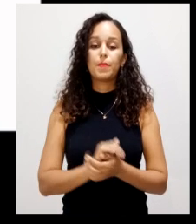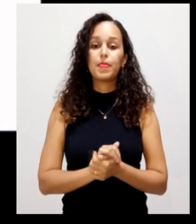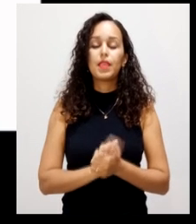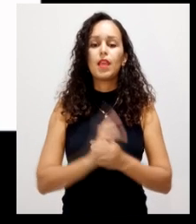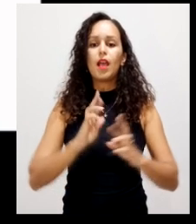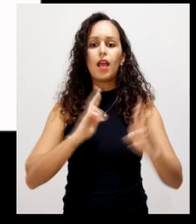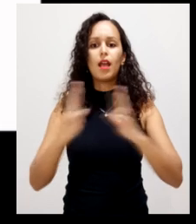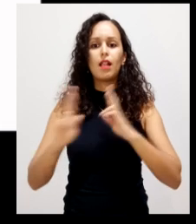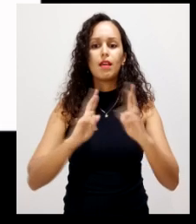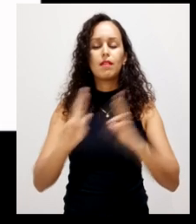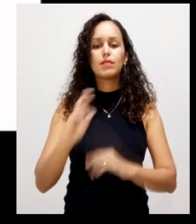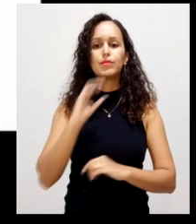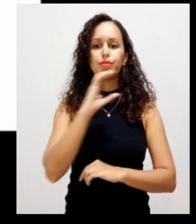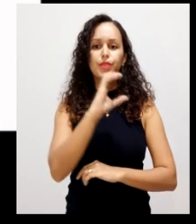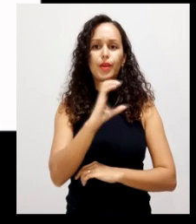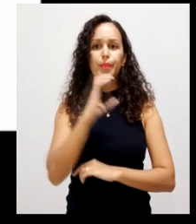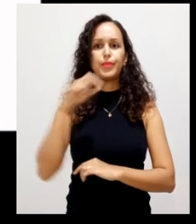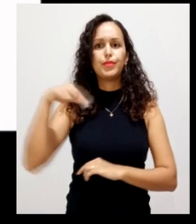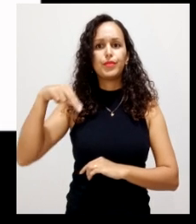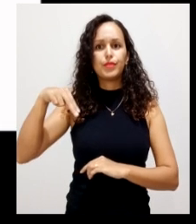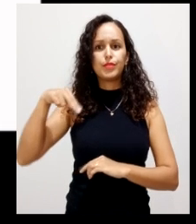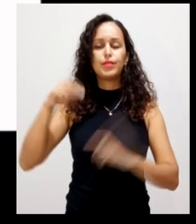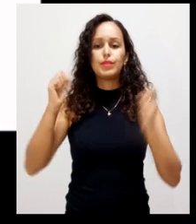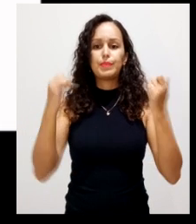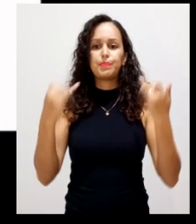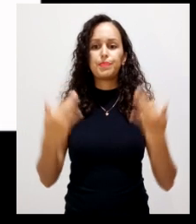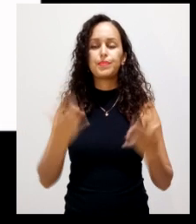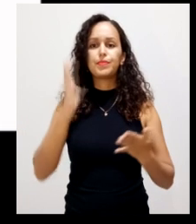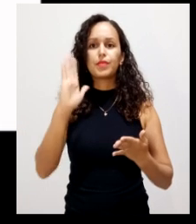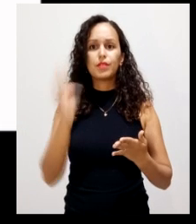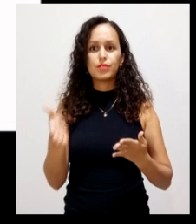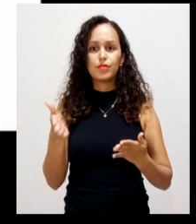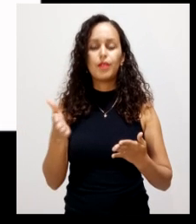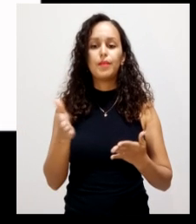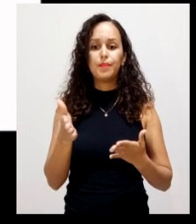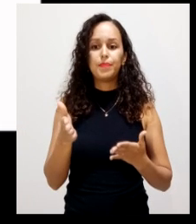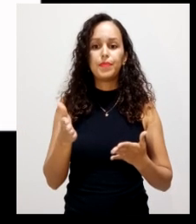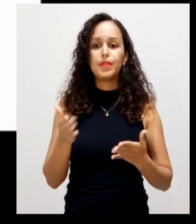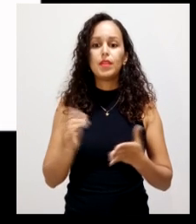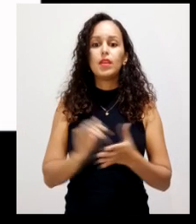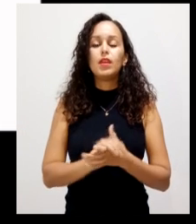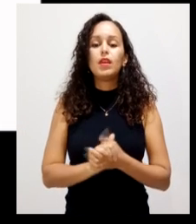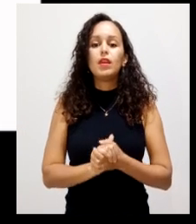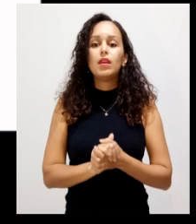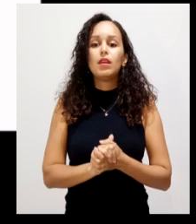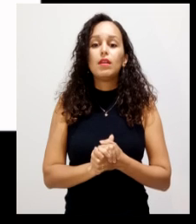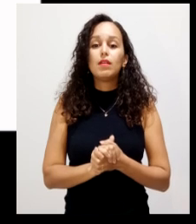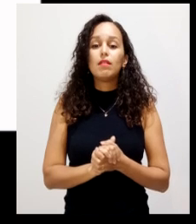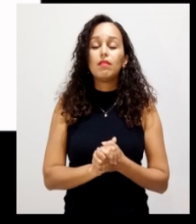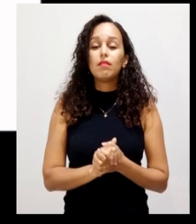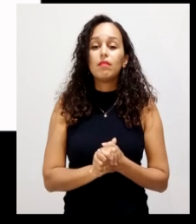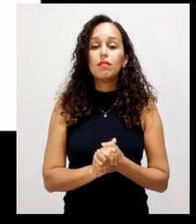A relação carbono-nitrogênio, já falei até sobre essa disposição da